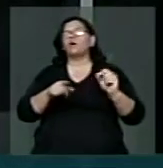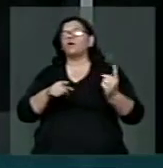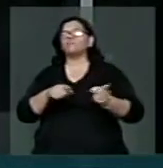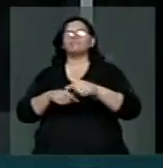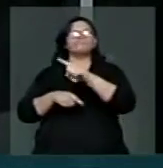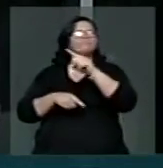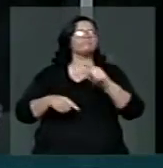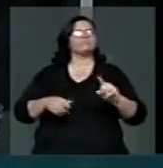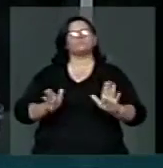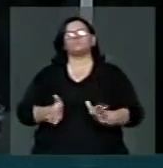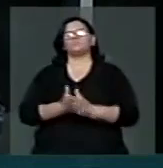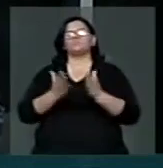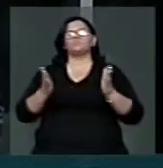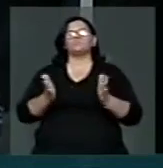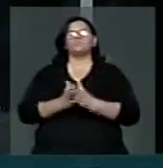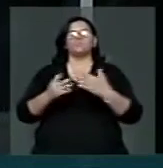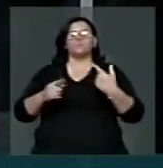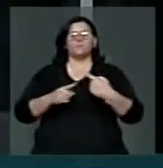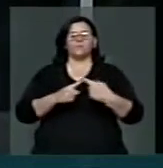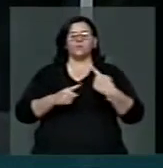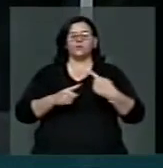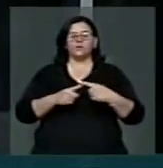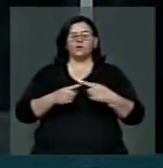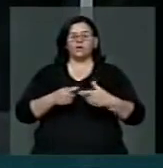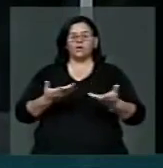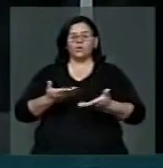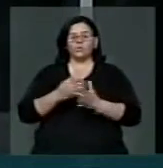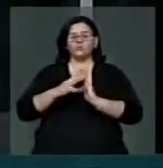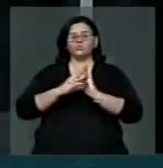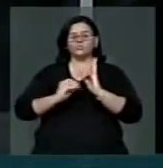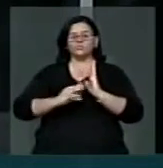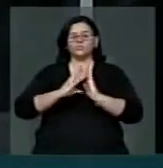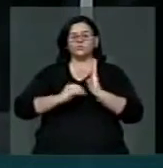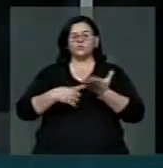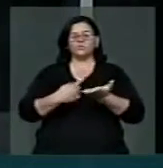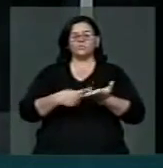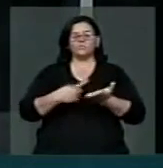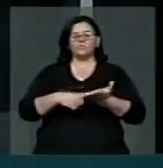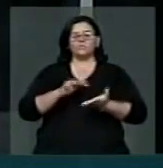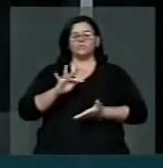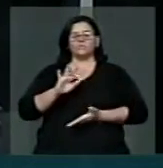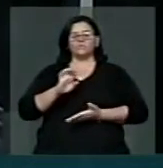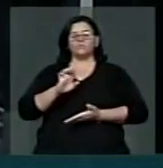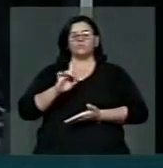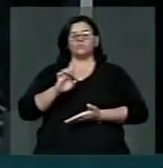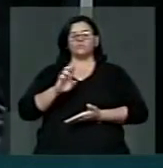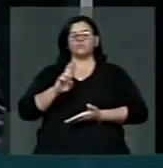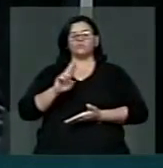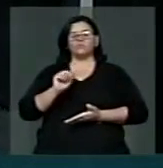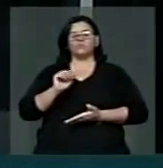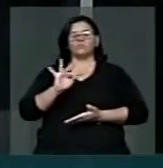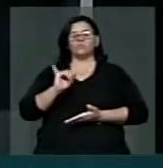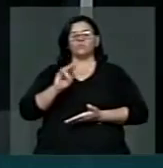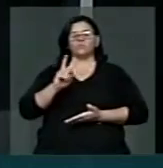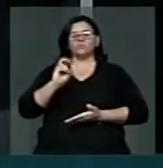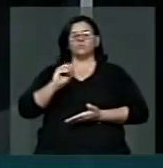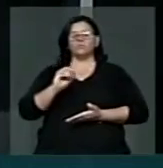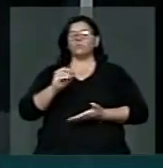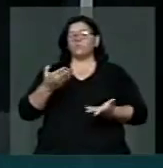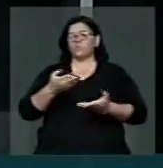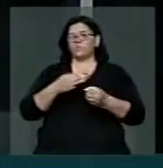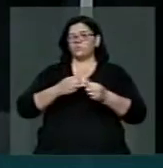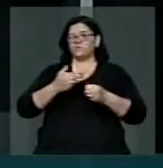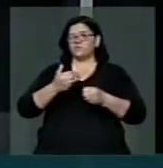No momento em que, neste modelo do pacto federativo, o município é o ente mais fragilizado,